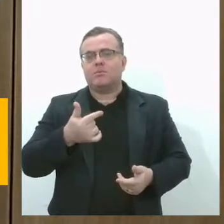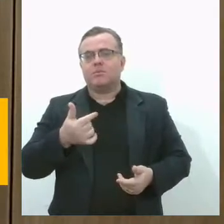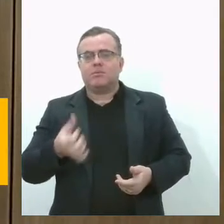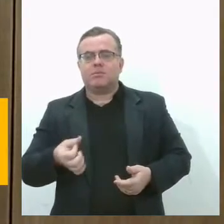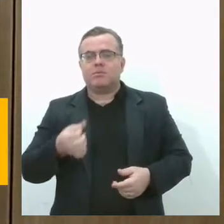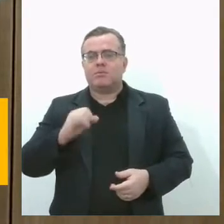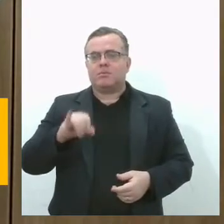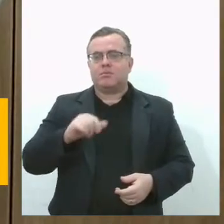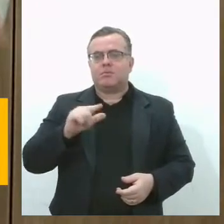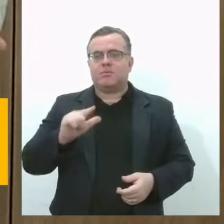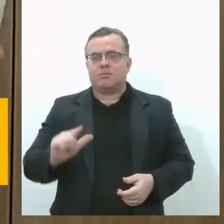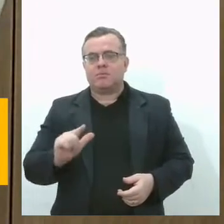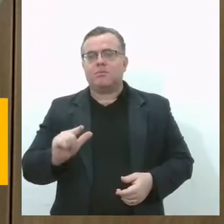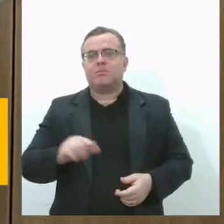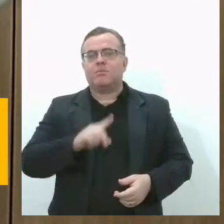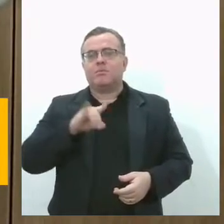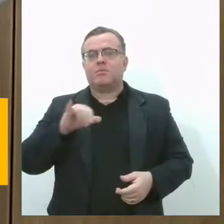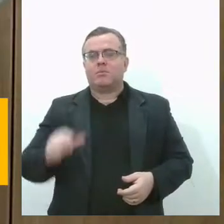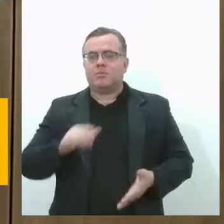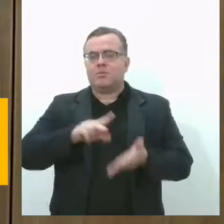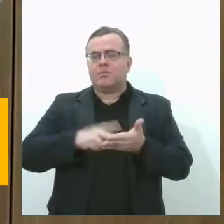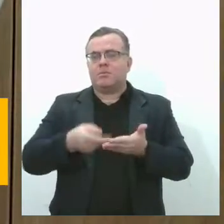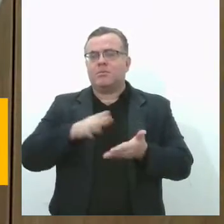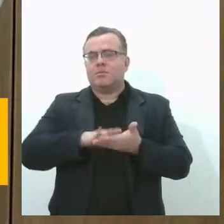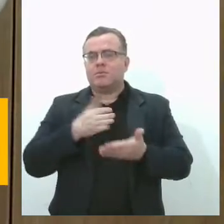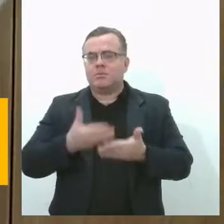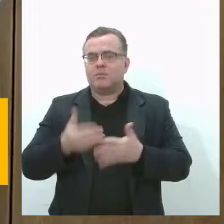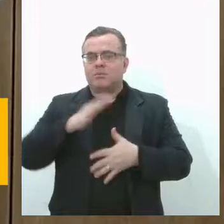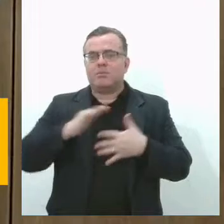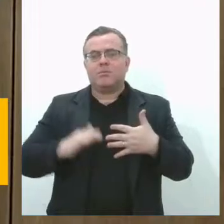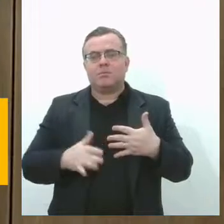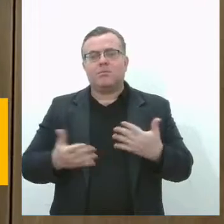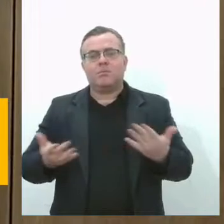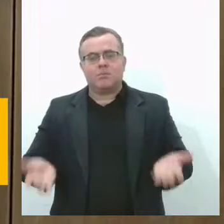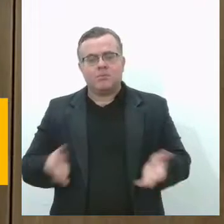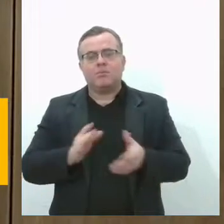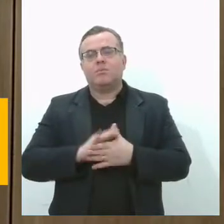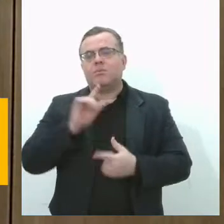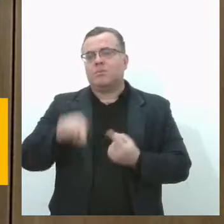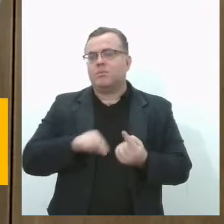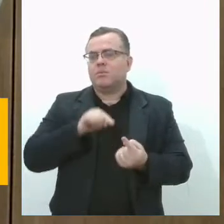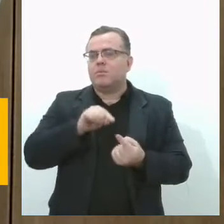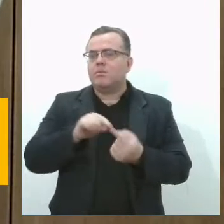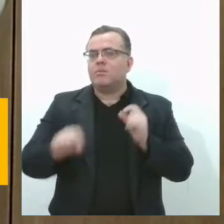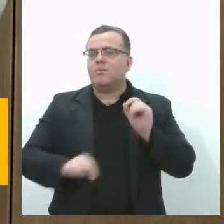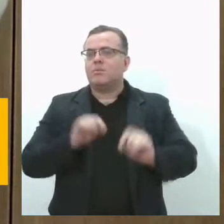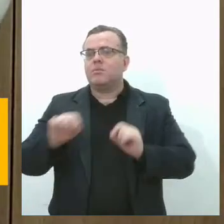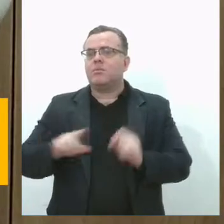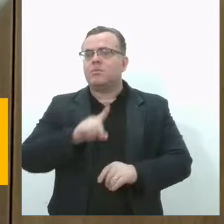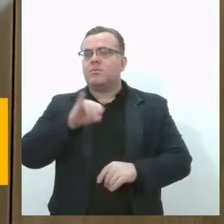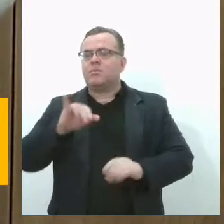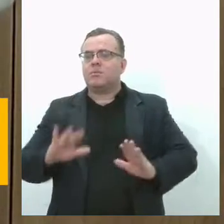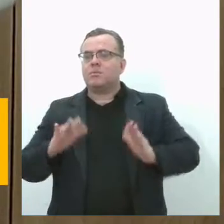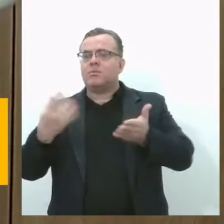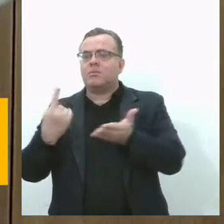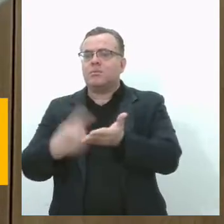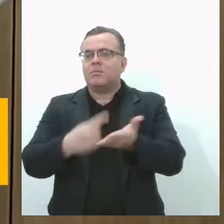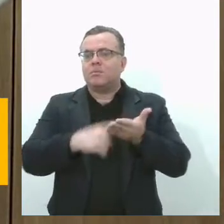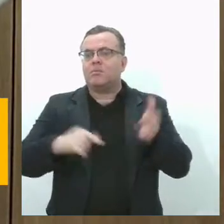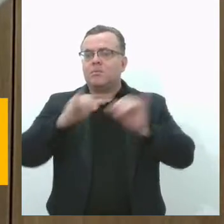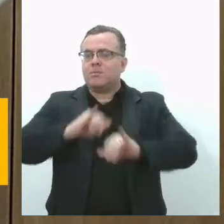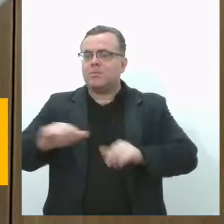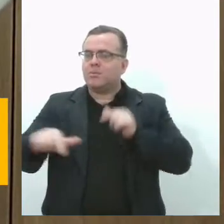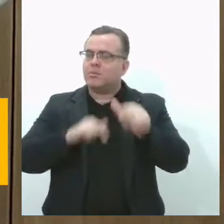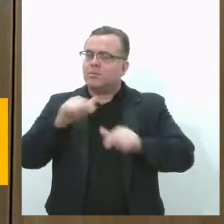como dia estadual do tradutor e intérprete de Libras. O objetivo da data é realizar eventos para divulgar o trabalho desses